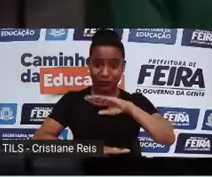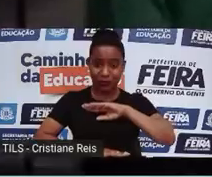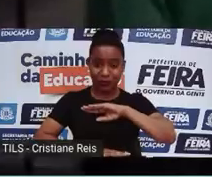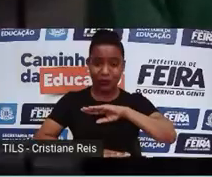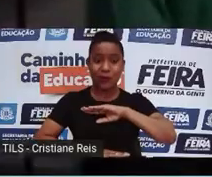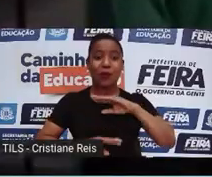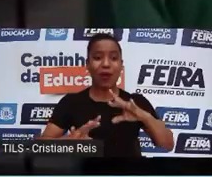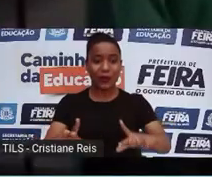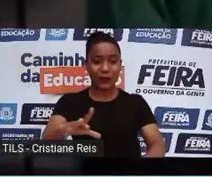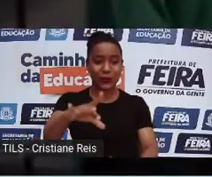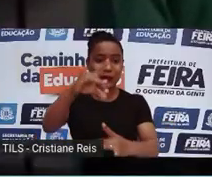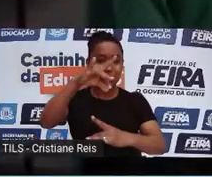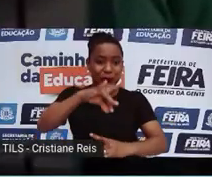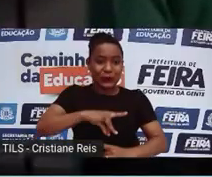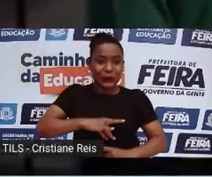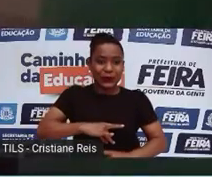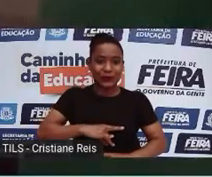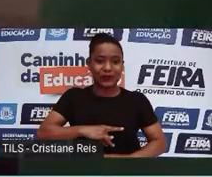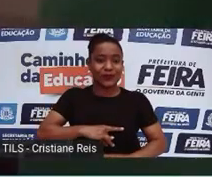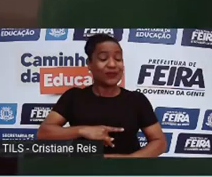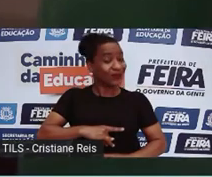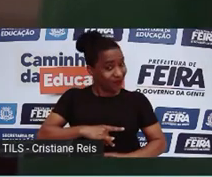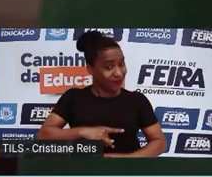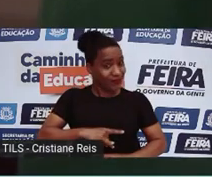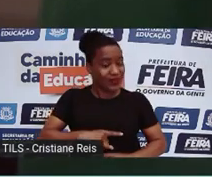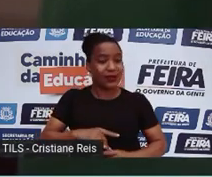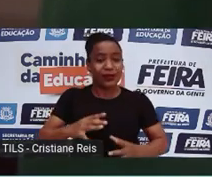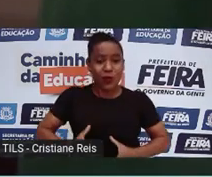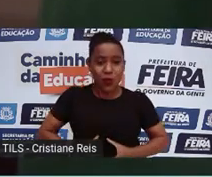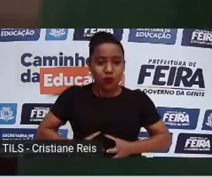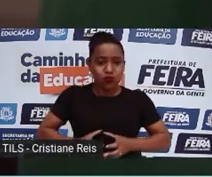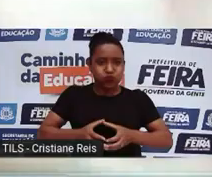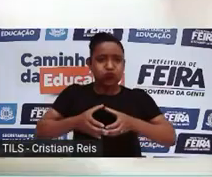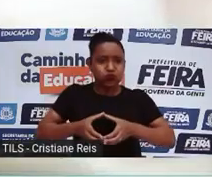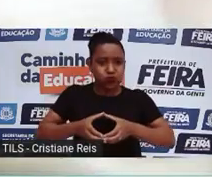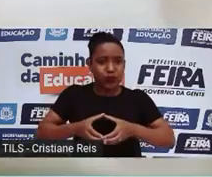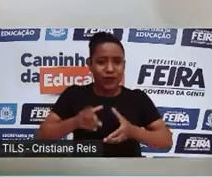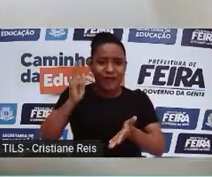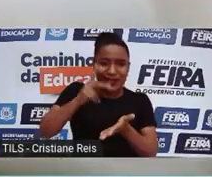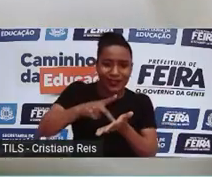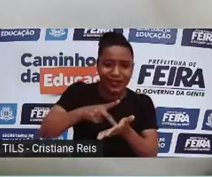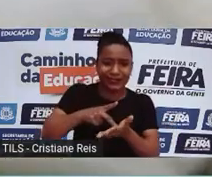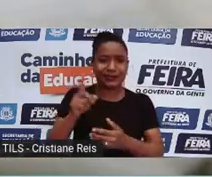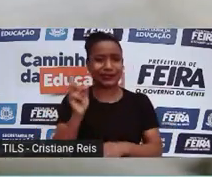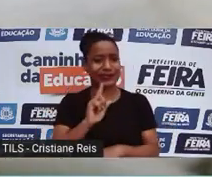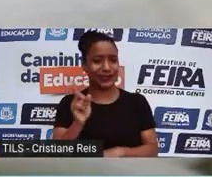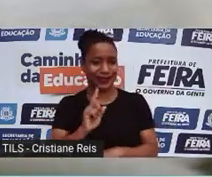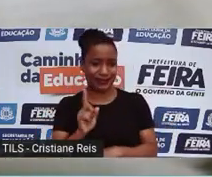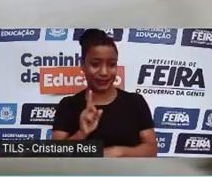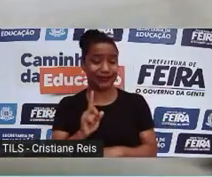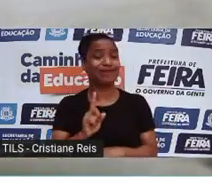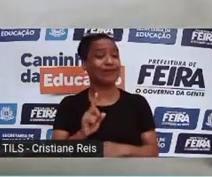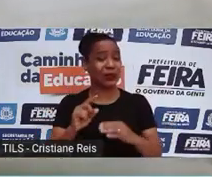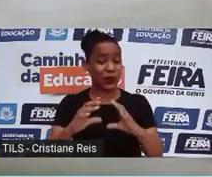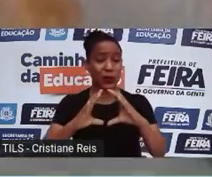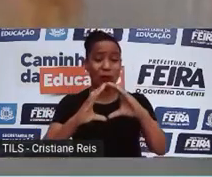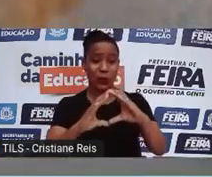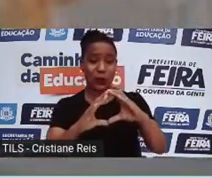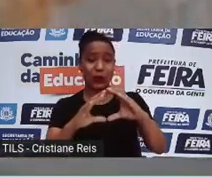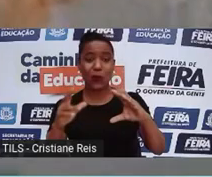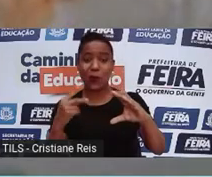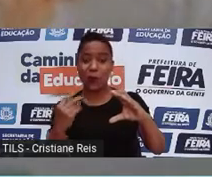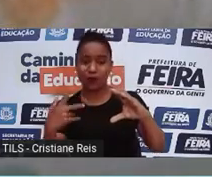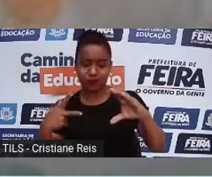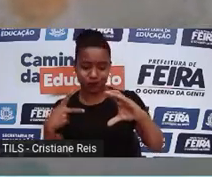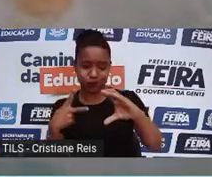feto. O útero artificial é um desafio grande que nos deixa animados. O útero artificial pode ajudar